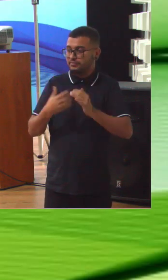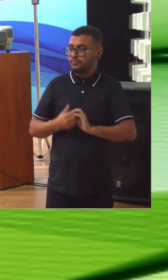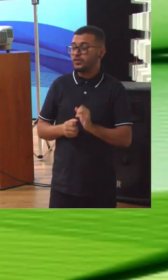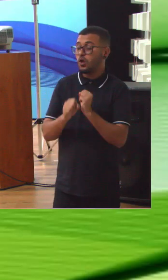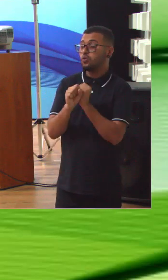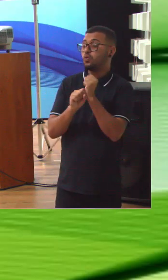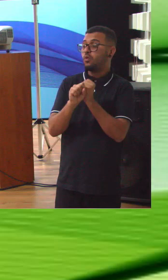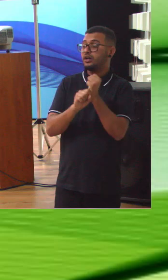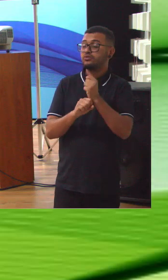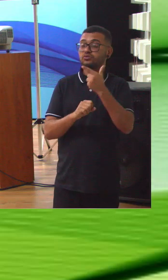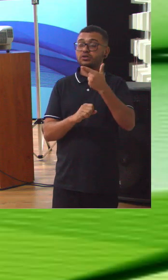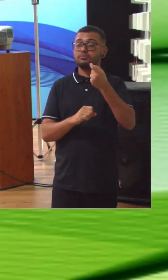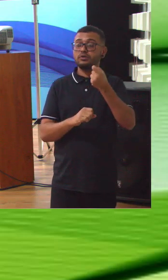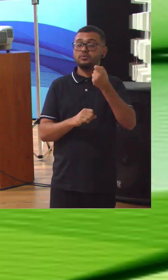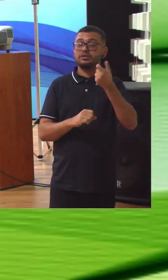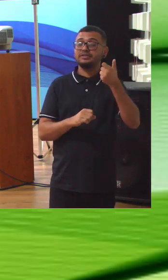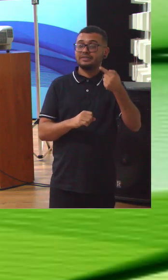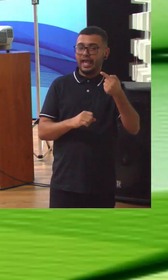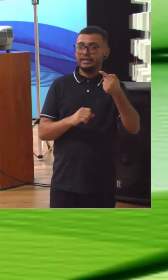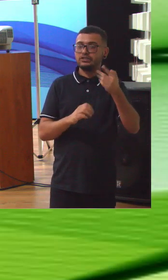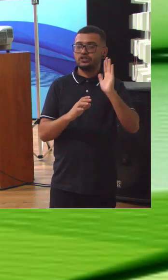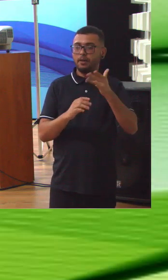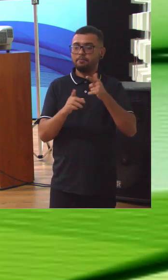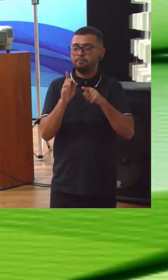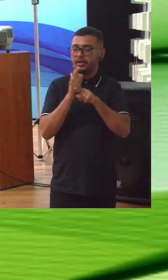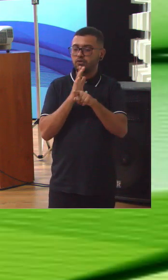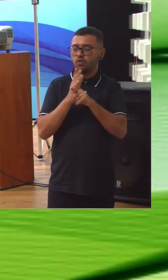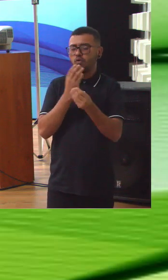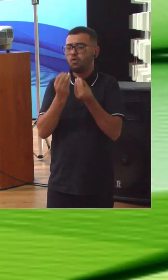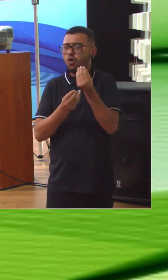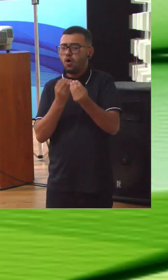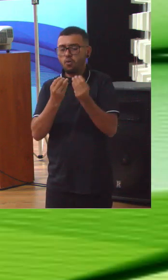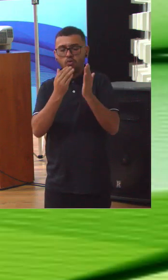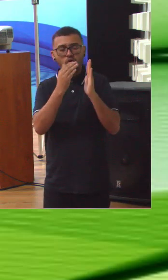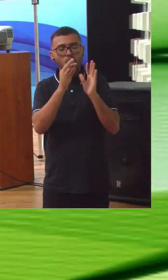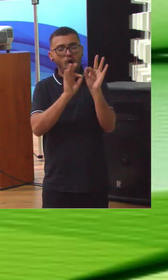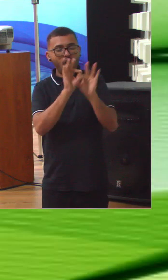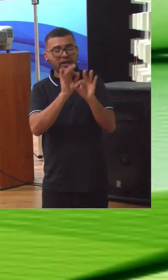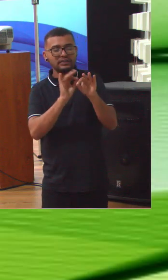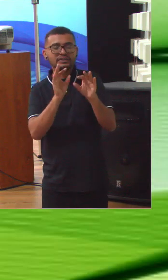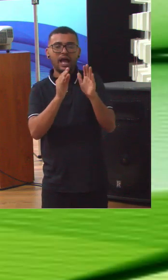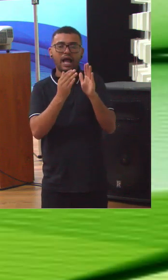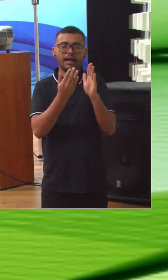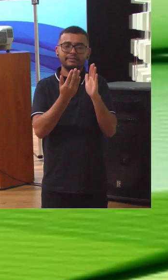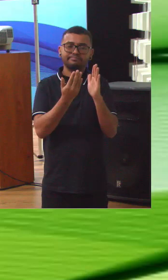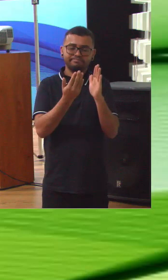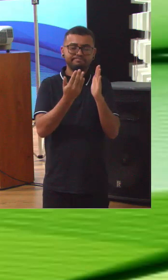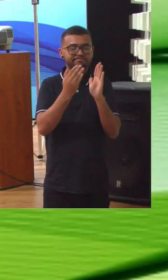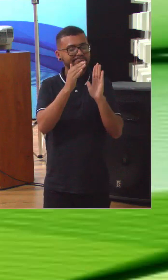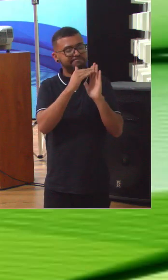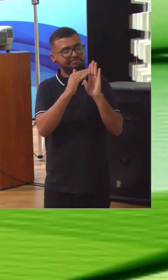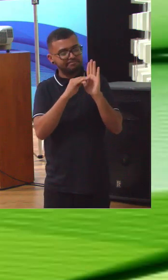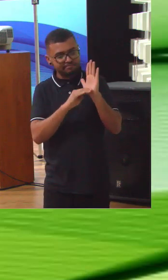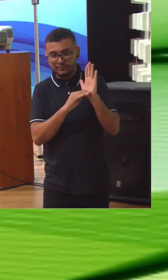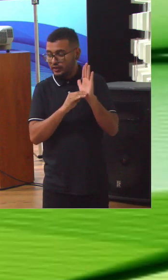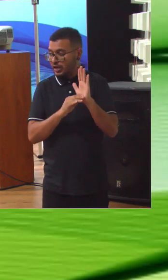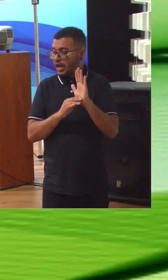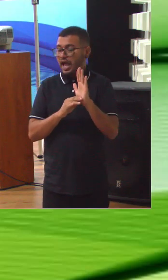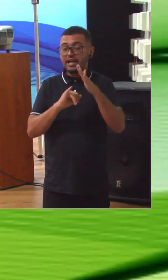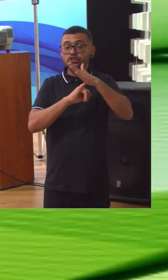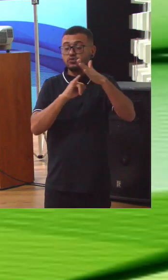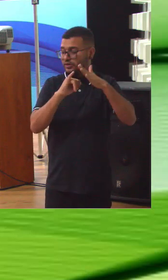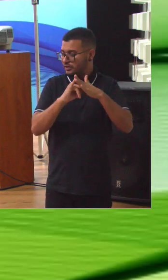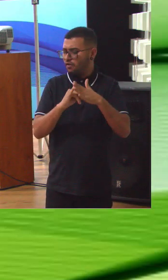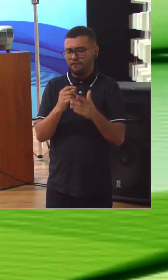2007, perguntado sobre o processo de planejar, 53% das organizações respondiam